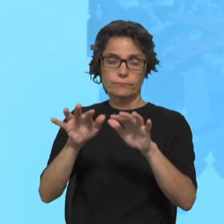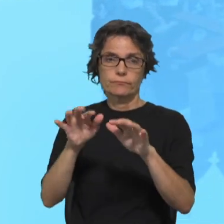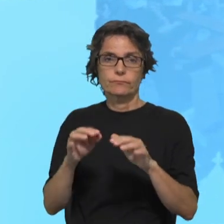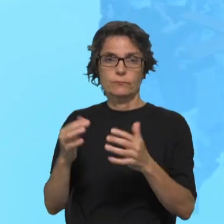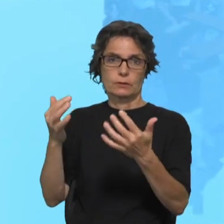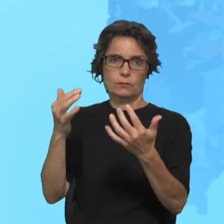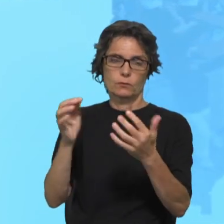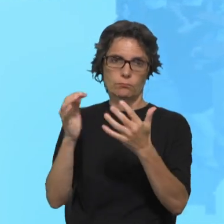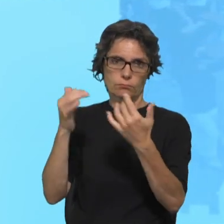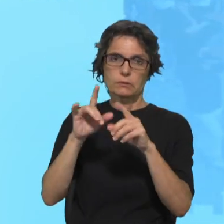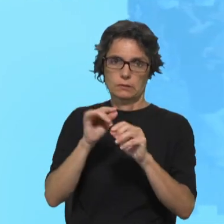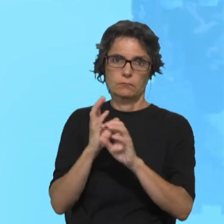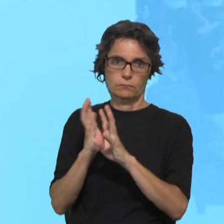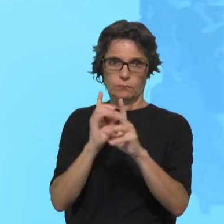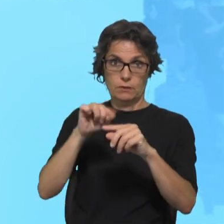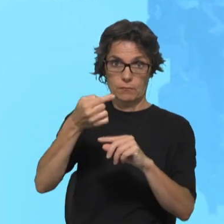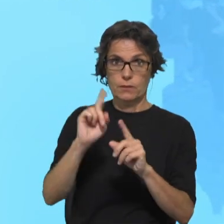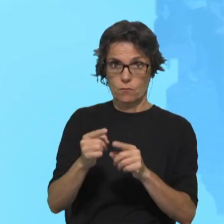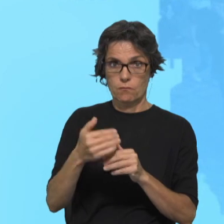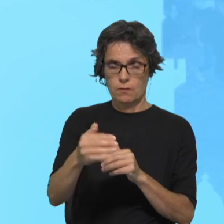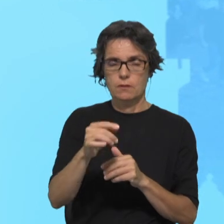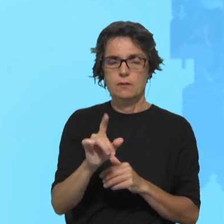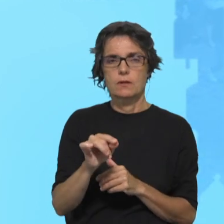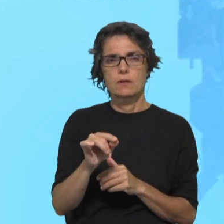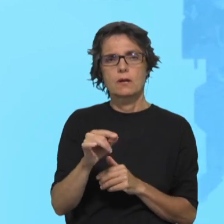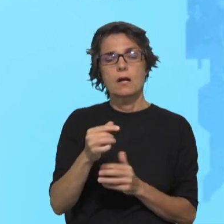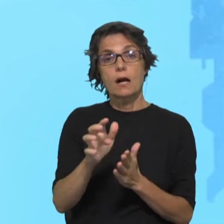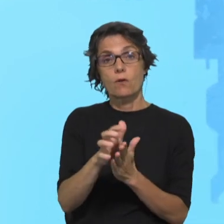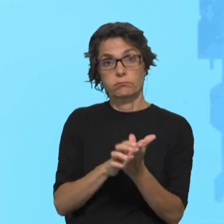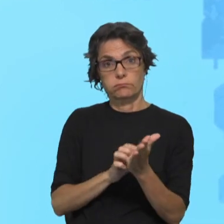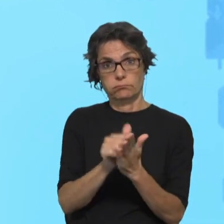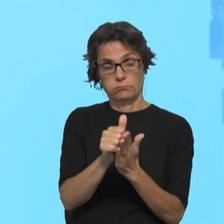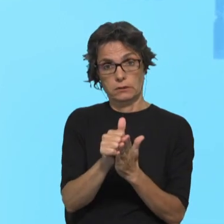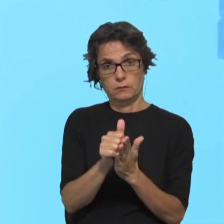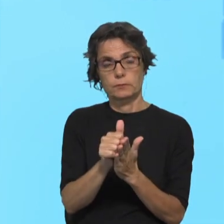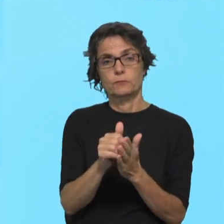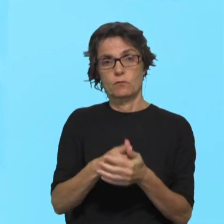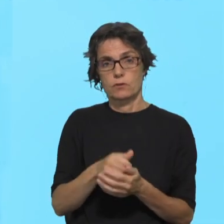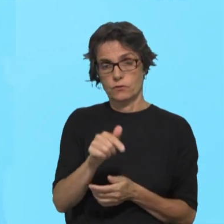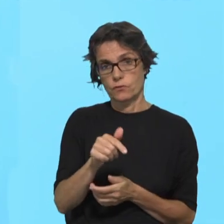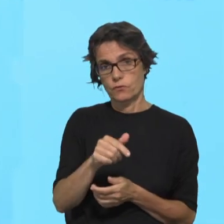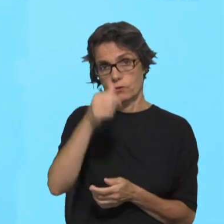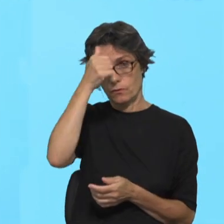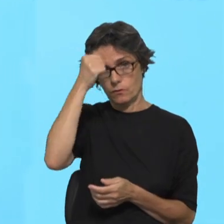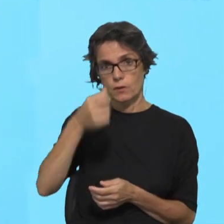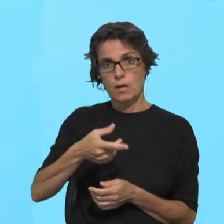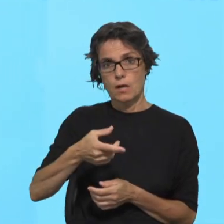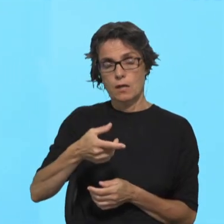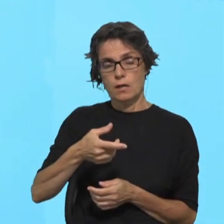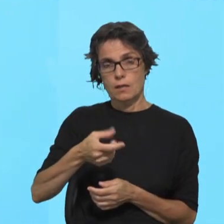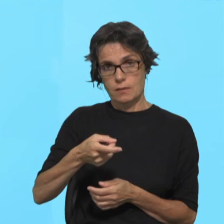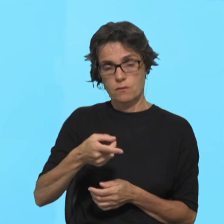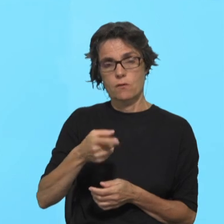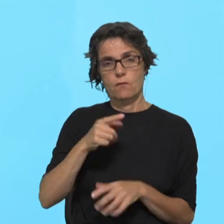amanhã, olhamos também a proposta bíblica do próximo domingo. o 19º domingo do tempo comum e